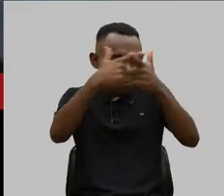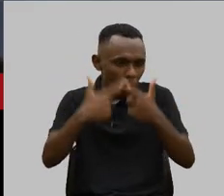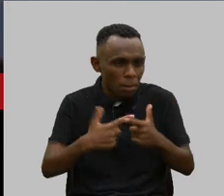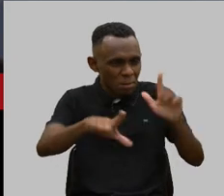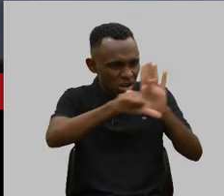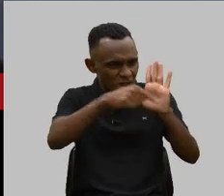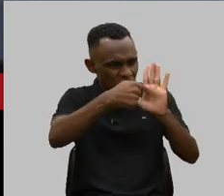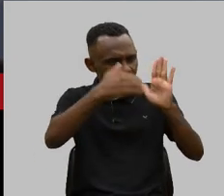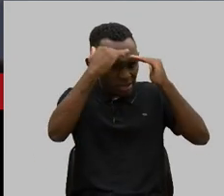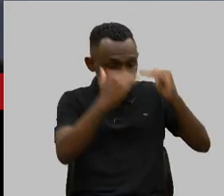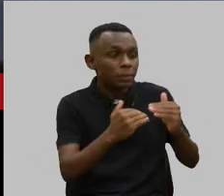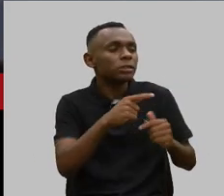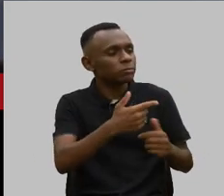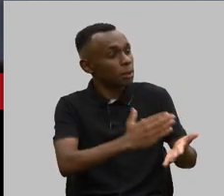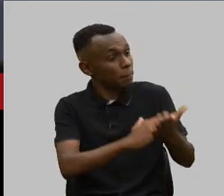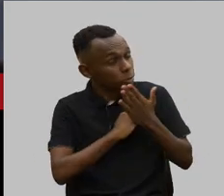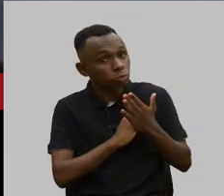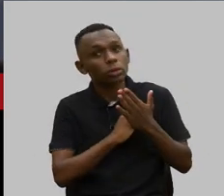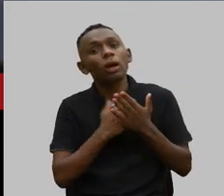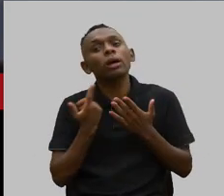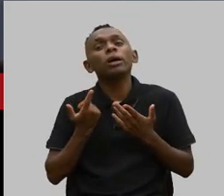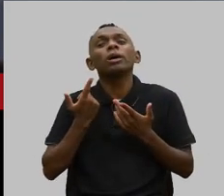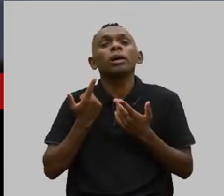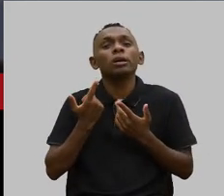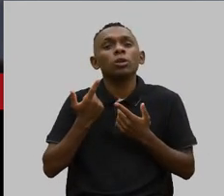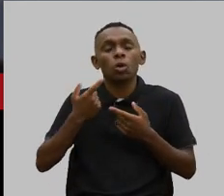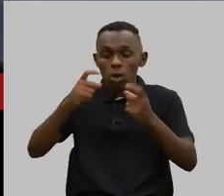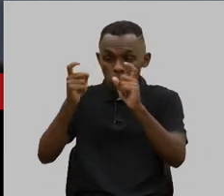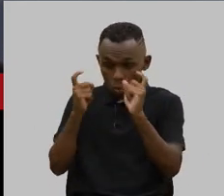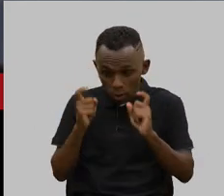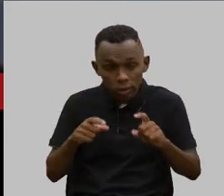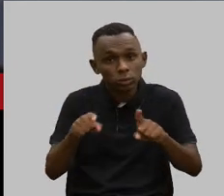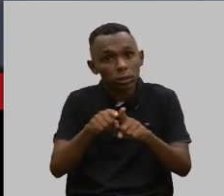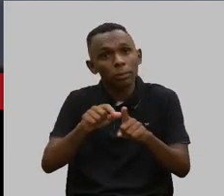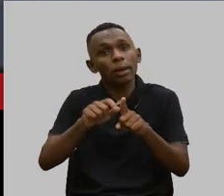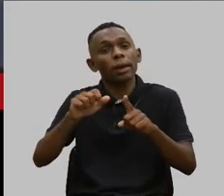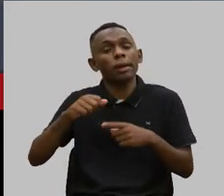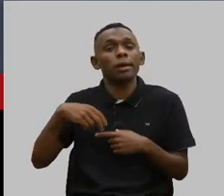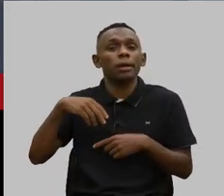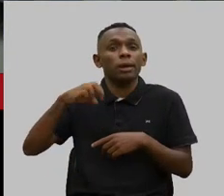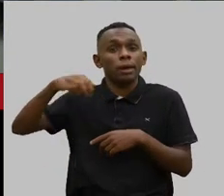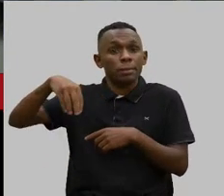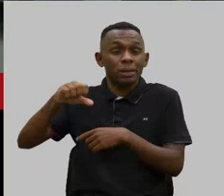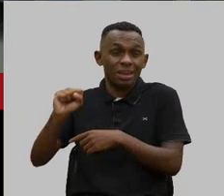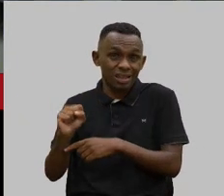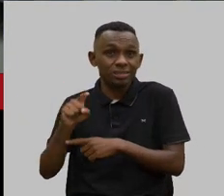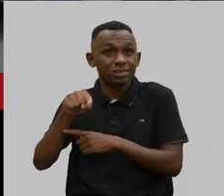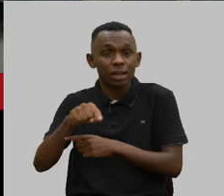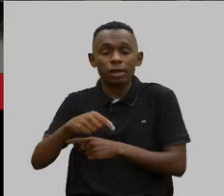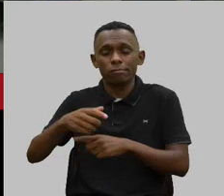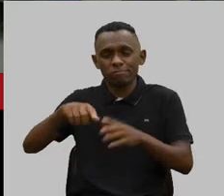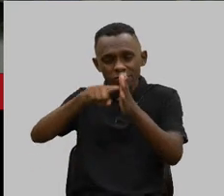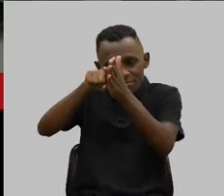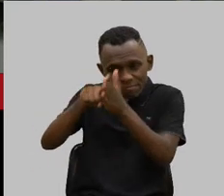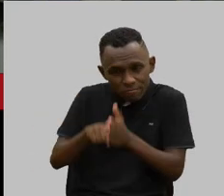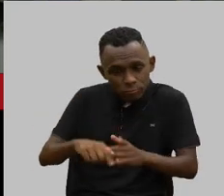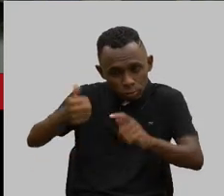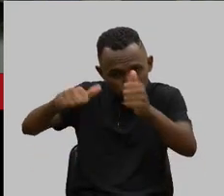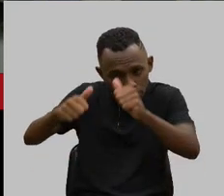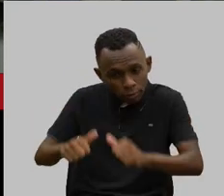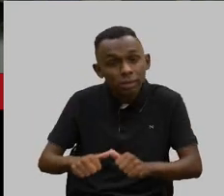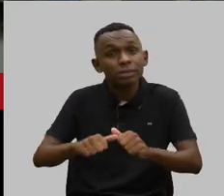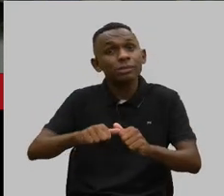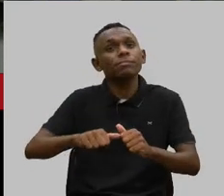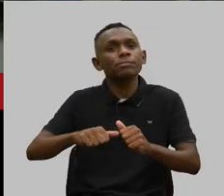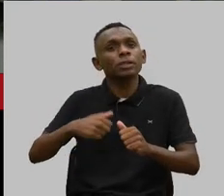vai me ajudar. E nós fizemos também uma reunião com a ANS, porque a ANS, gente, ela fiscaliza, sim, e eu